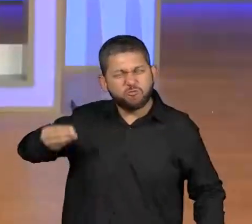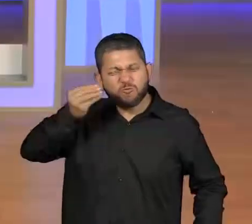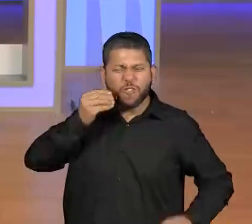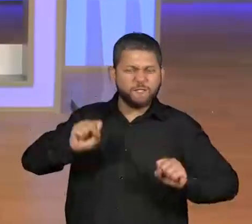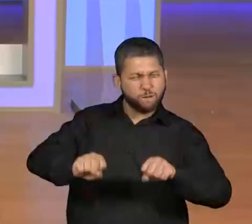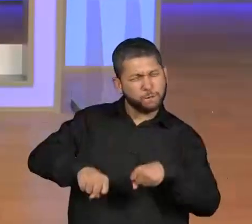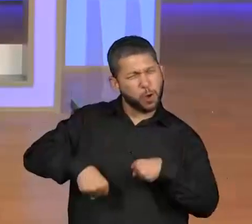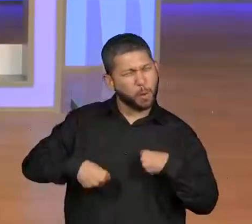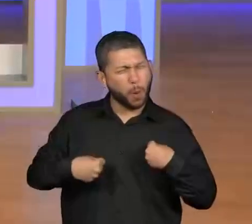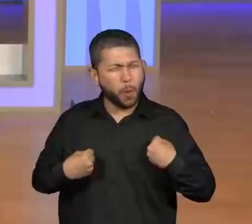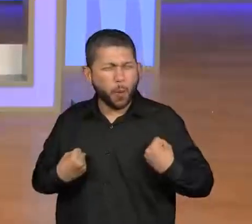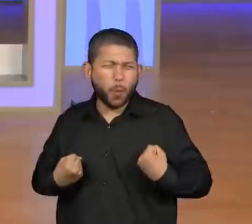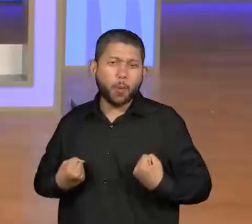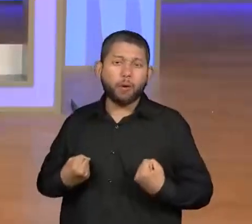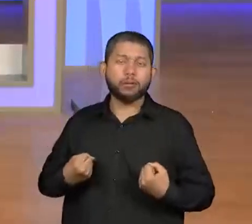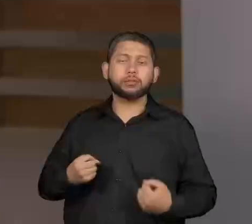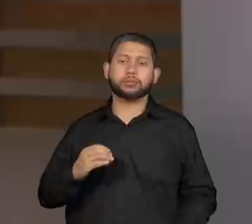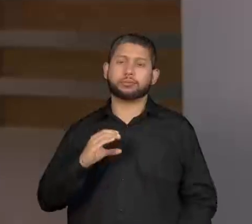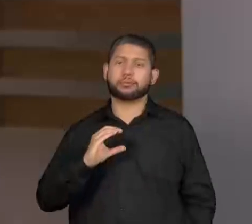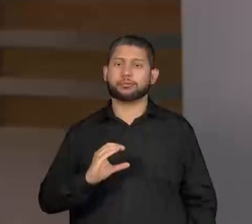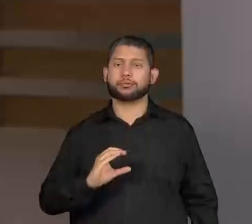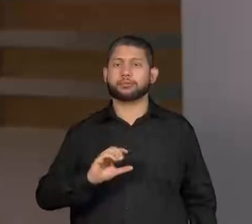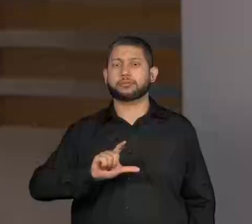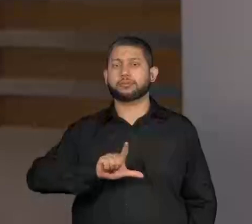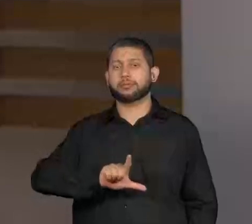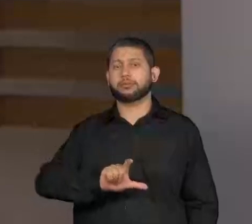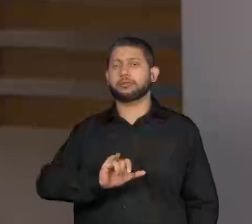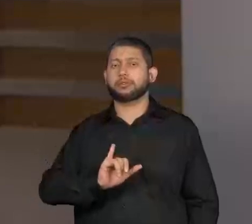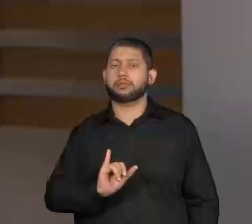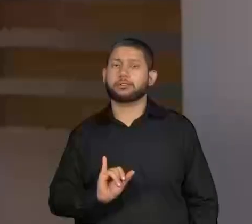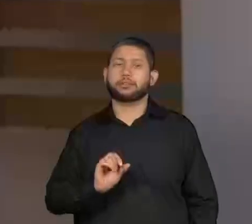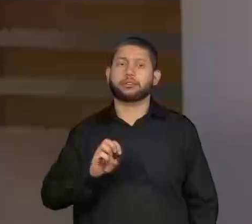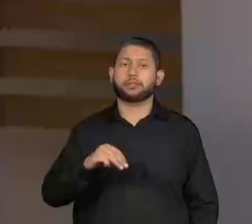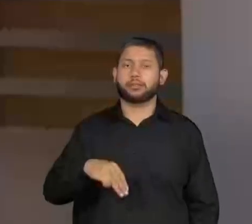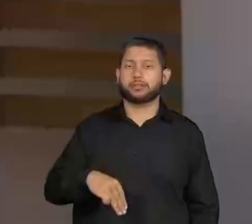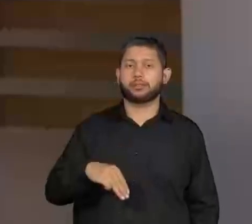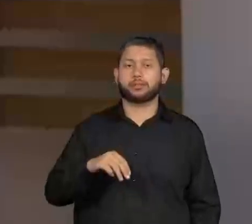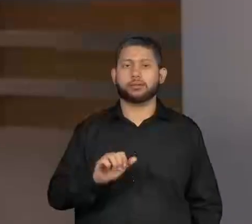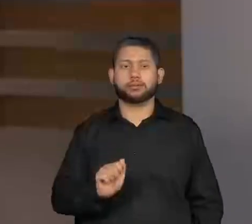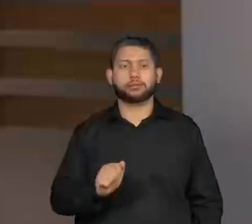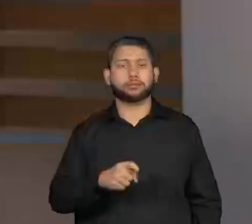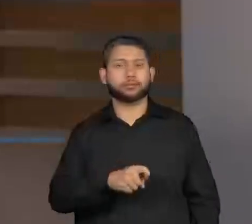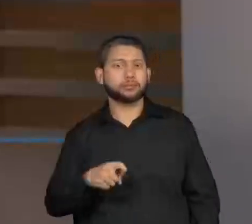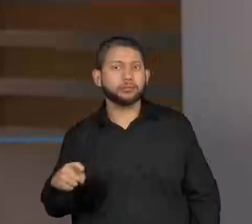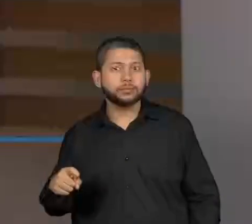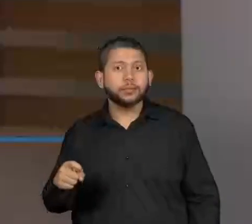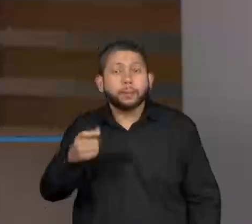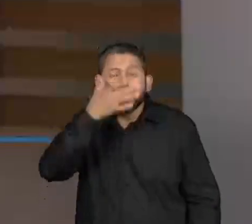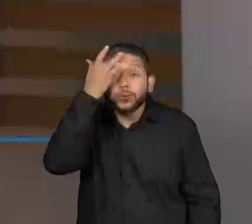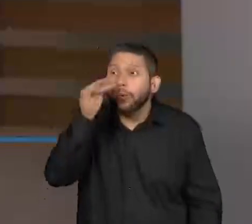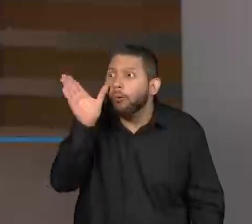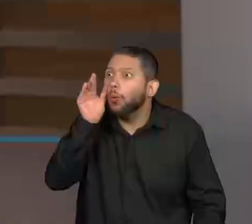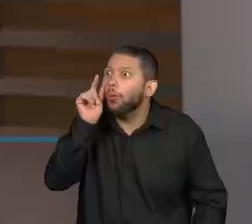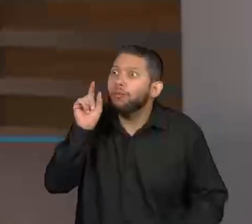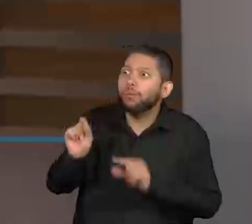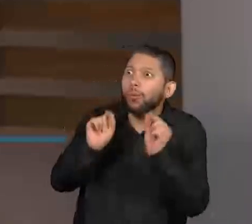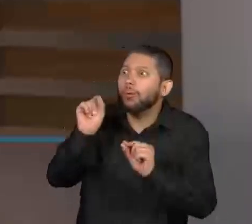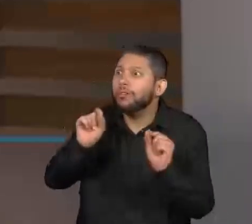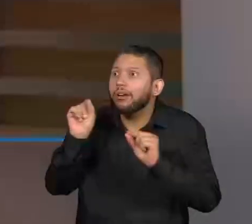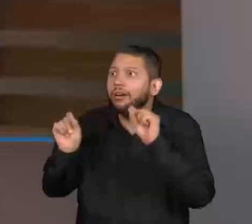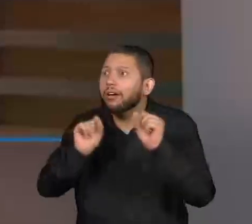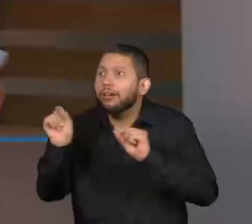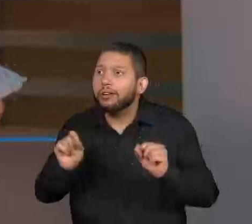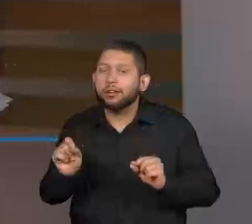as pessoas que estão lendo ou assistindo uma peça de teatro, estão paradinhas, vendo, querendo saber o que vai acontecer.